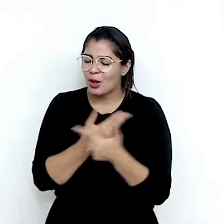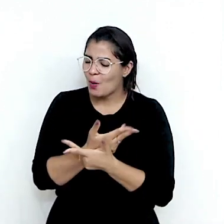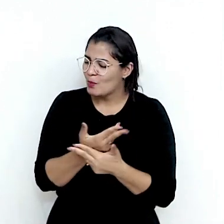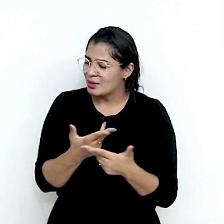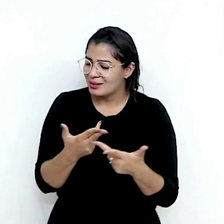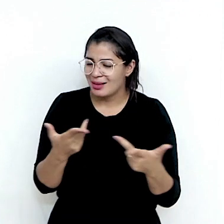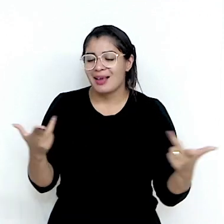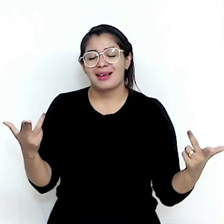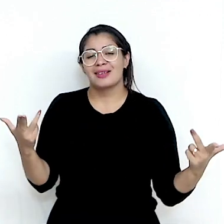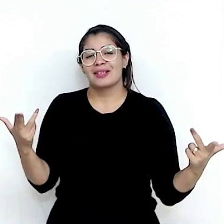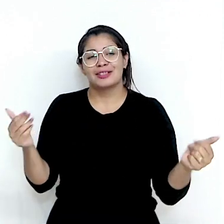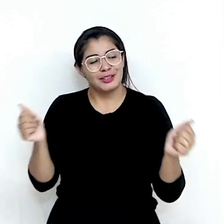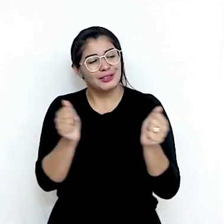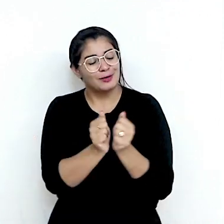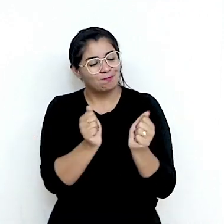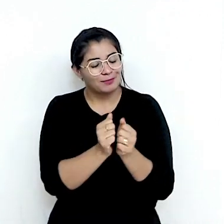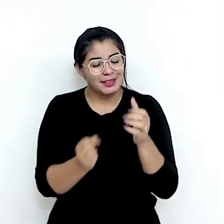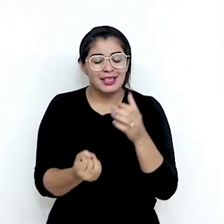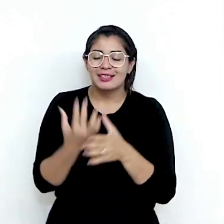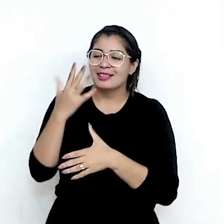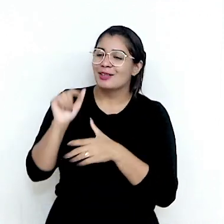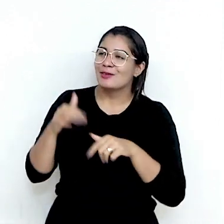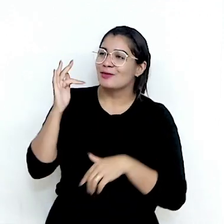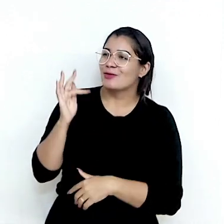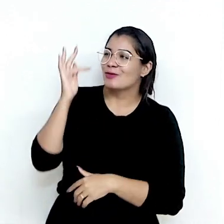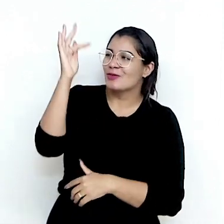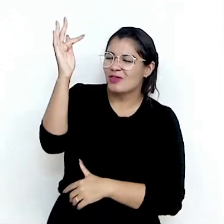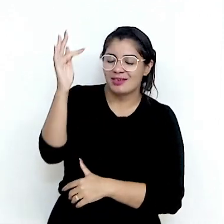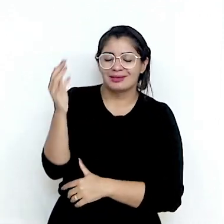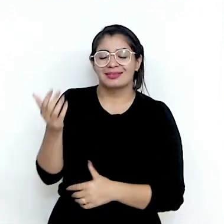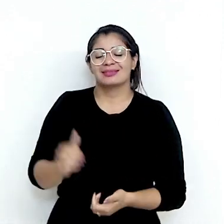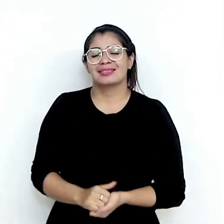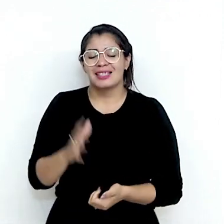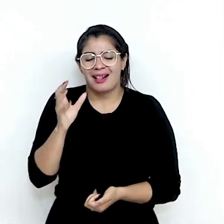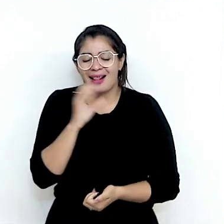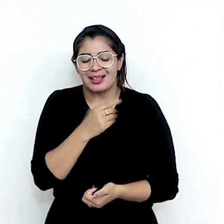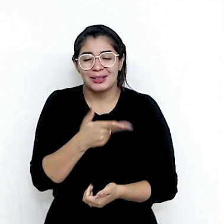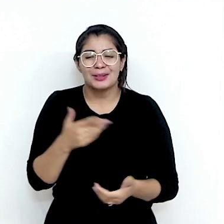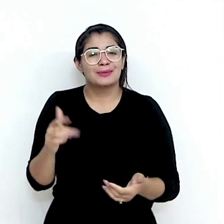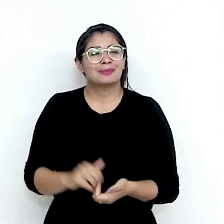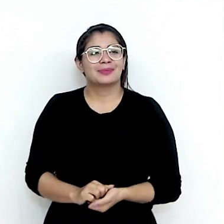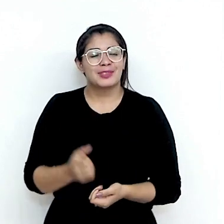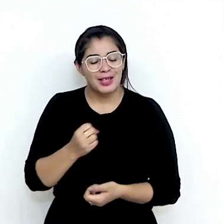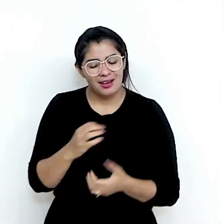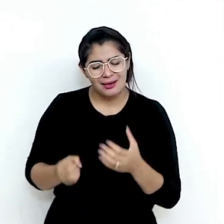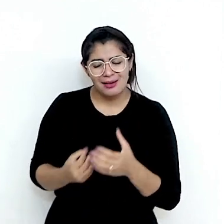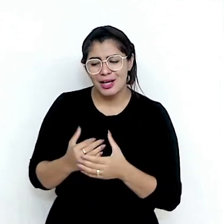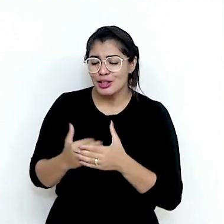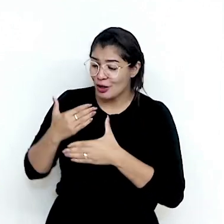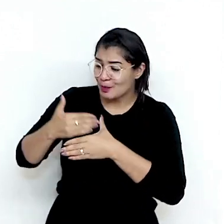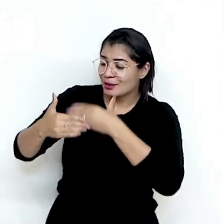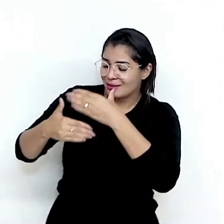parcerias a desenvolver e acredito que, em um futuro muito breve, isso terá ainda um desenvolvimento